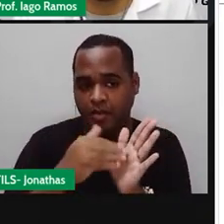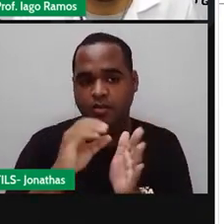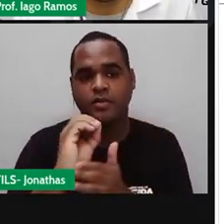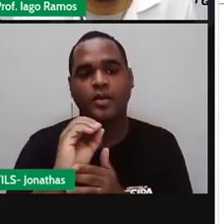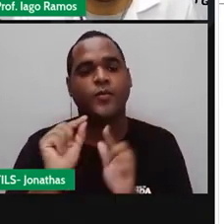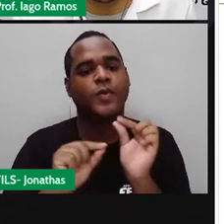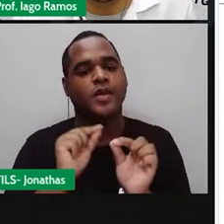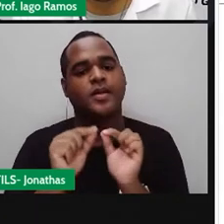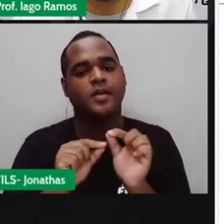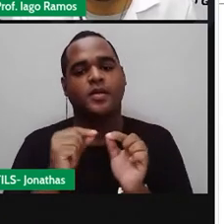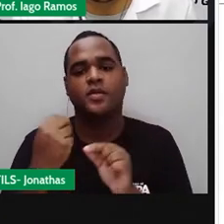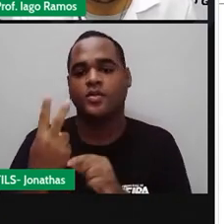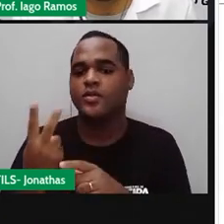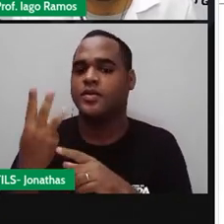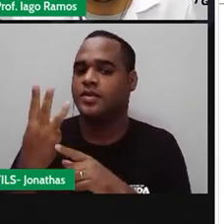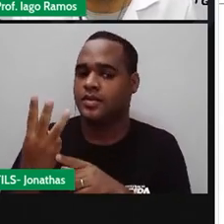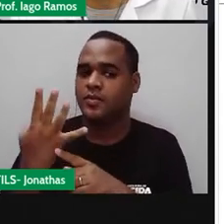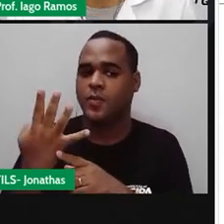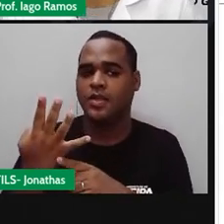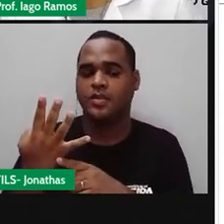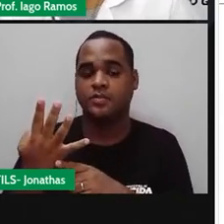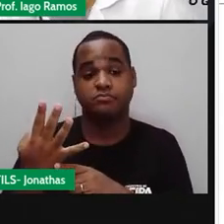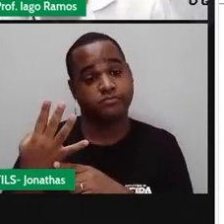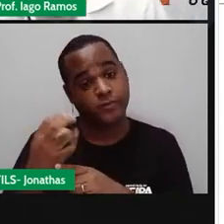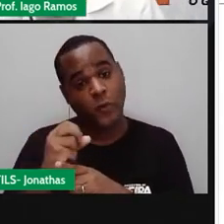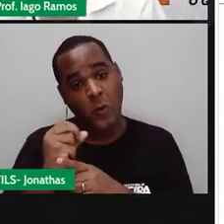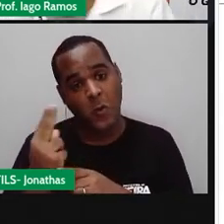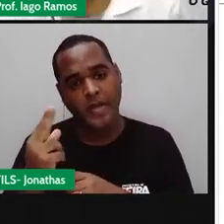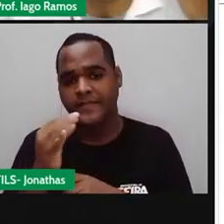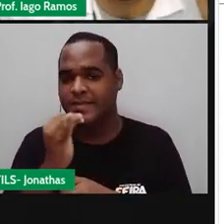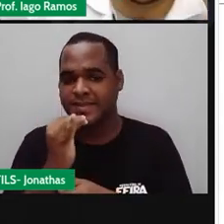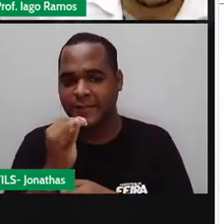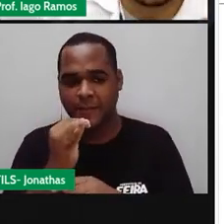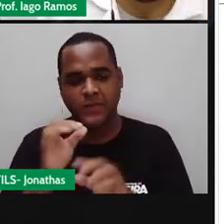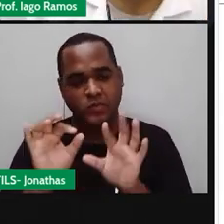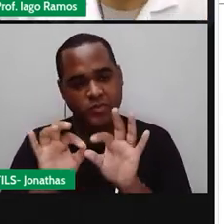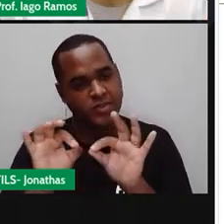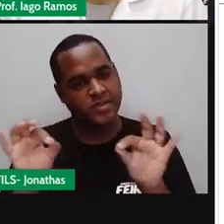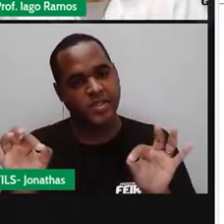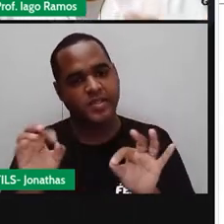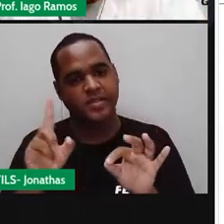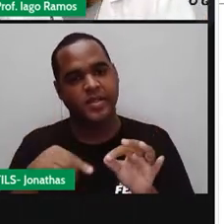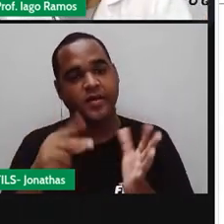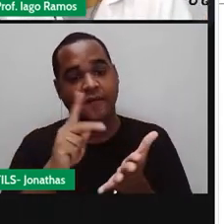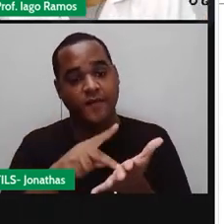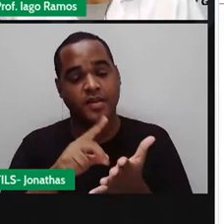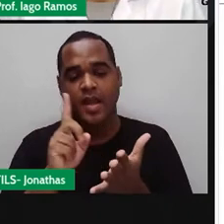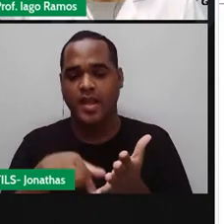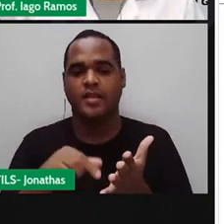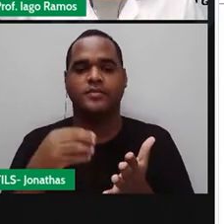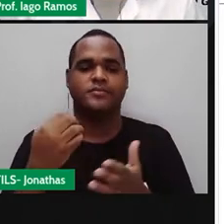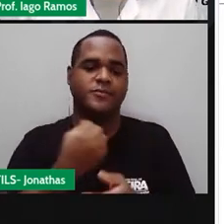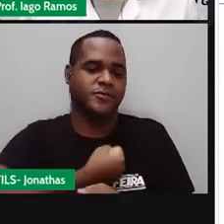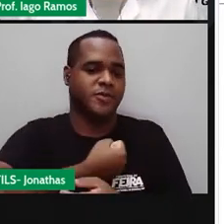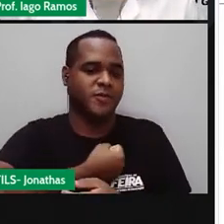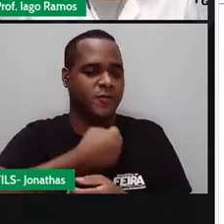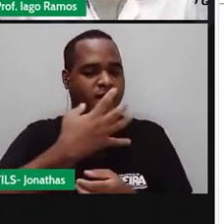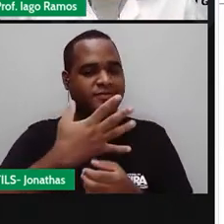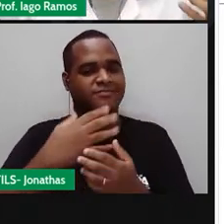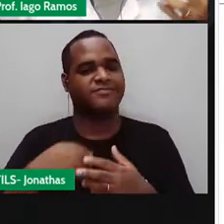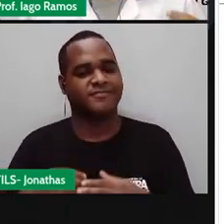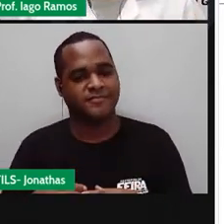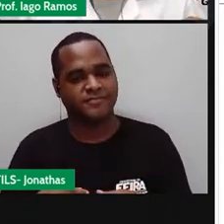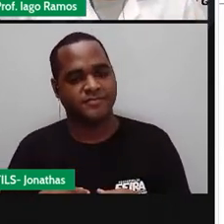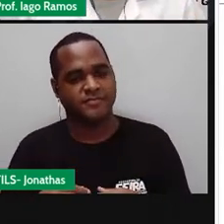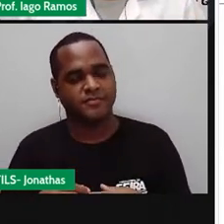Um, dois, três, quatro. Ou seja, a distância de menos 4 é 4. Tá?